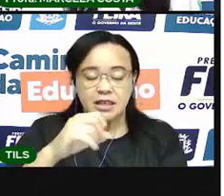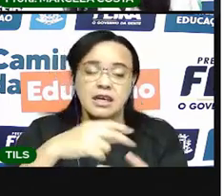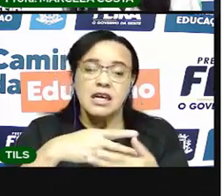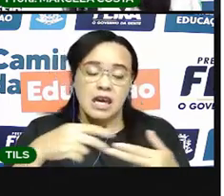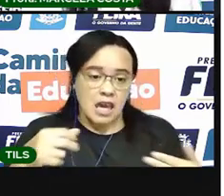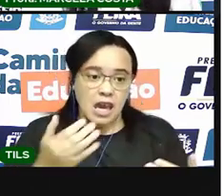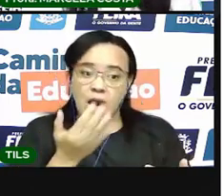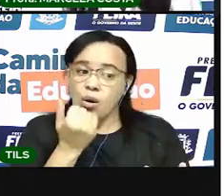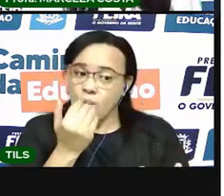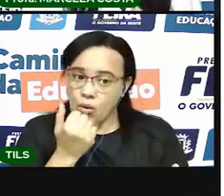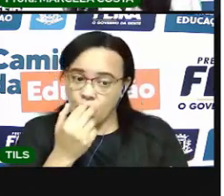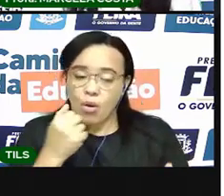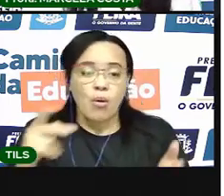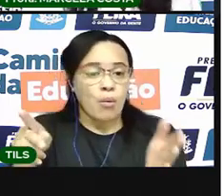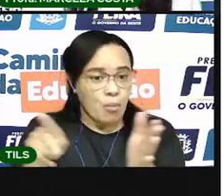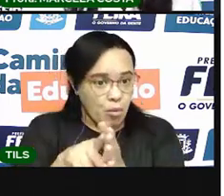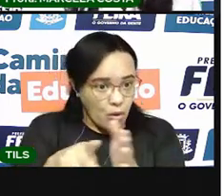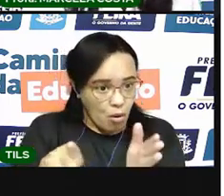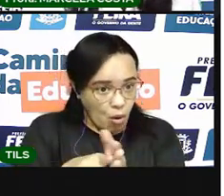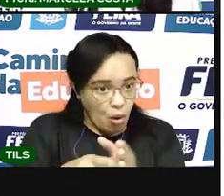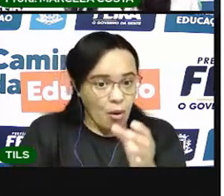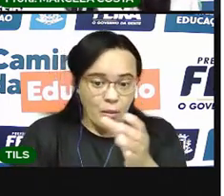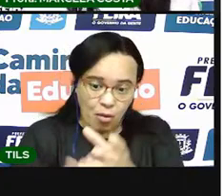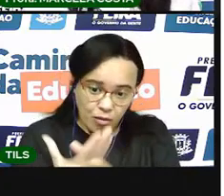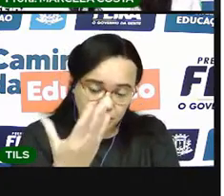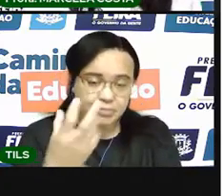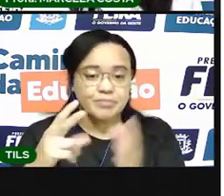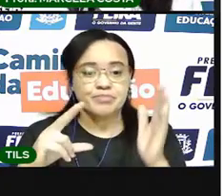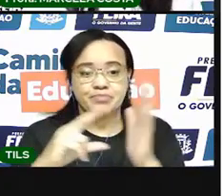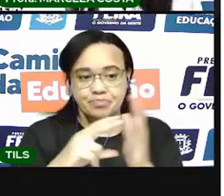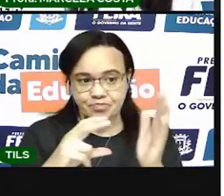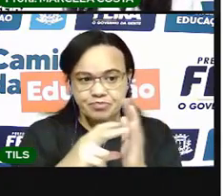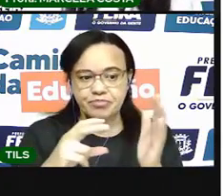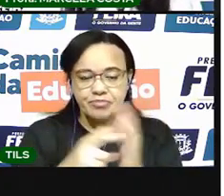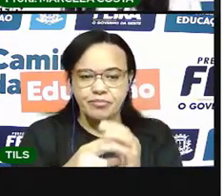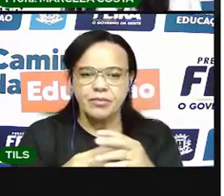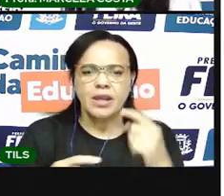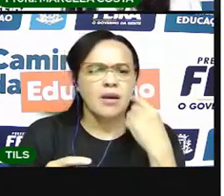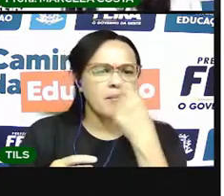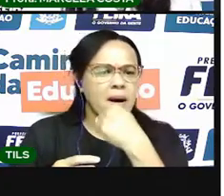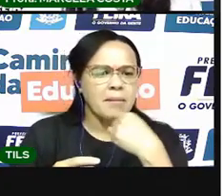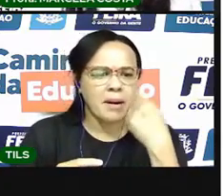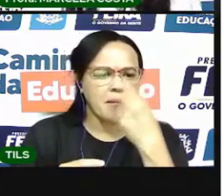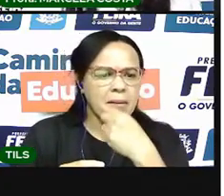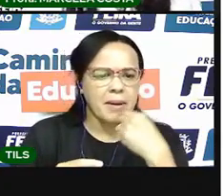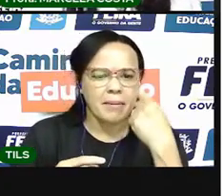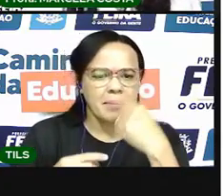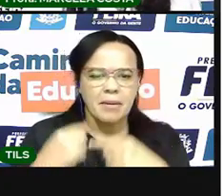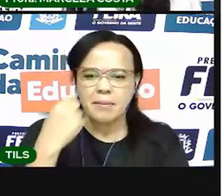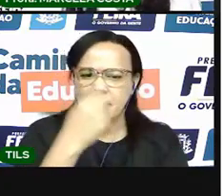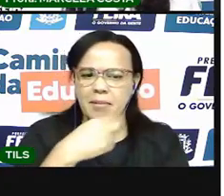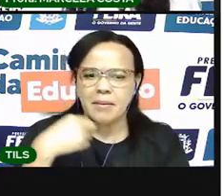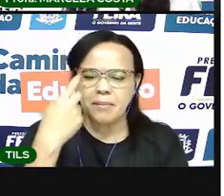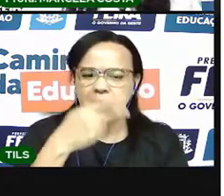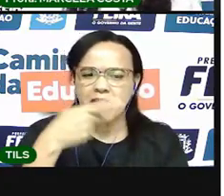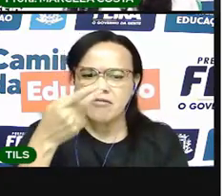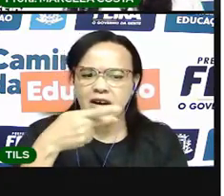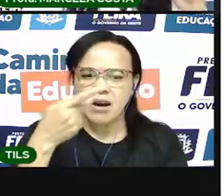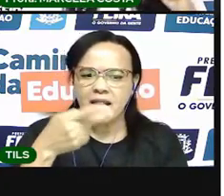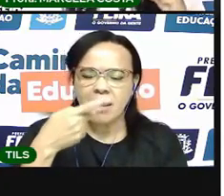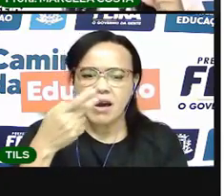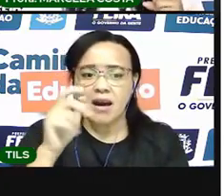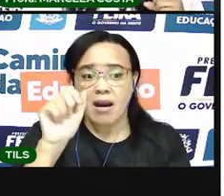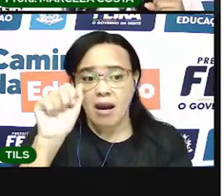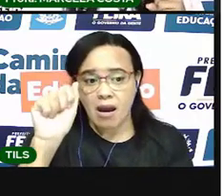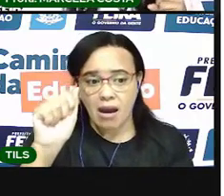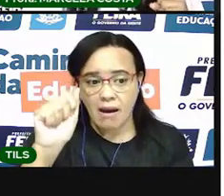indígena. Vamos ver, quantas vezes a gente abre a boca para falar a palavra abacaxi? Ó,